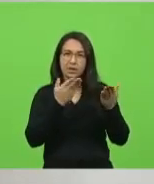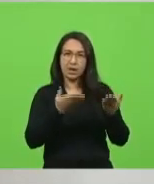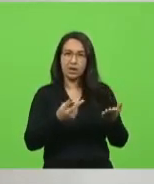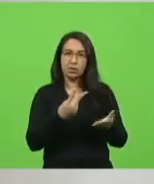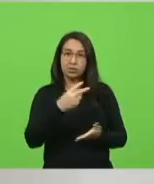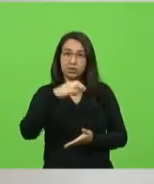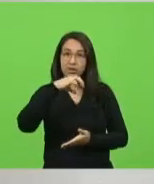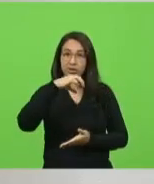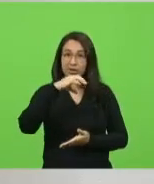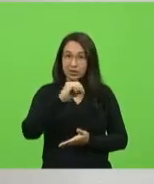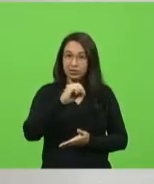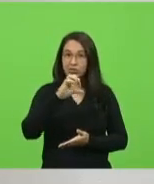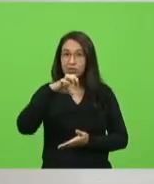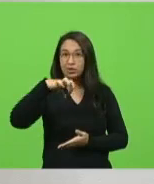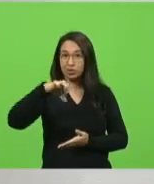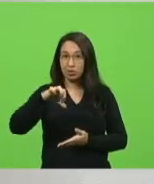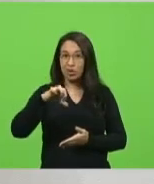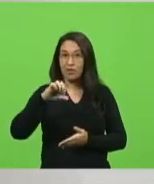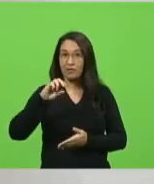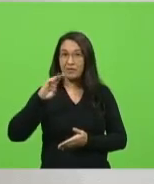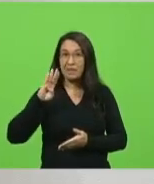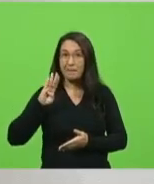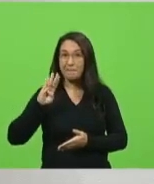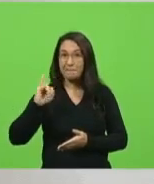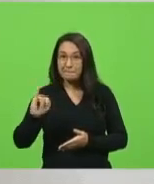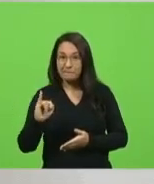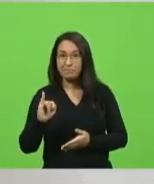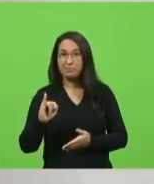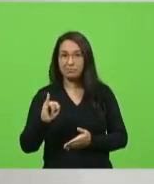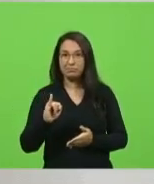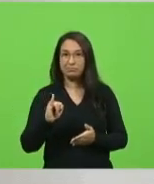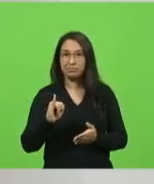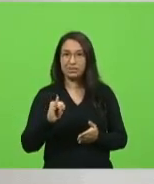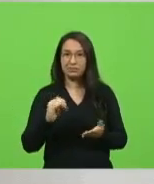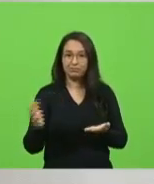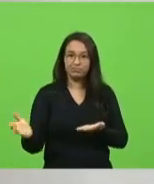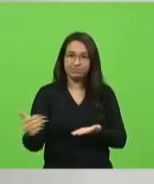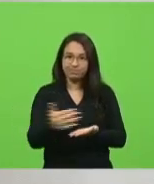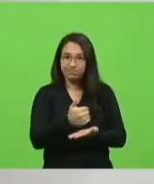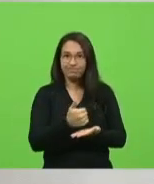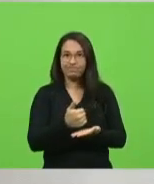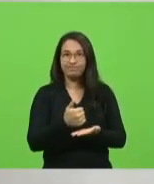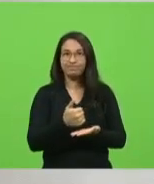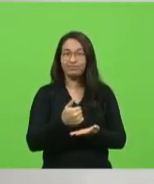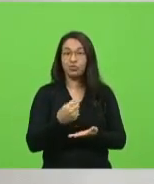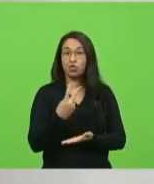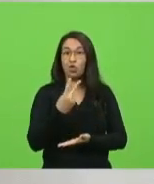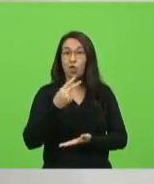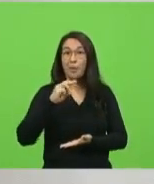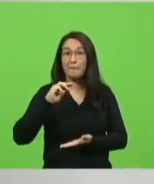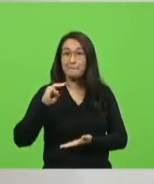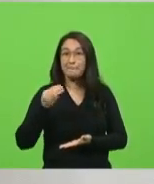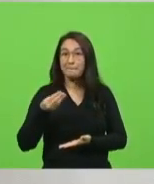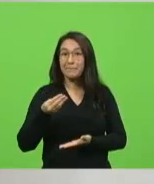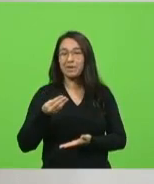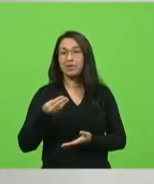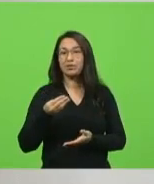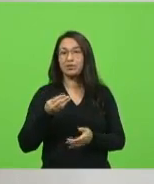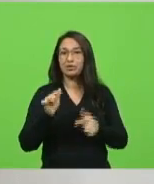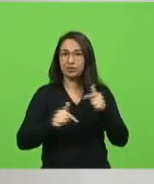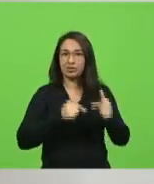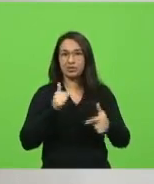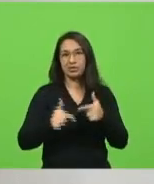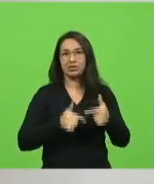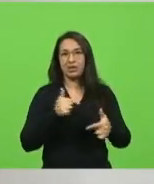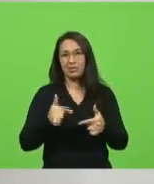bilhões em faturamentos, 2 milhões de empregos diretos e indiretos, 48 bilhões de